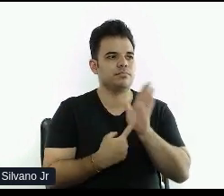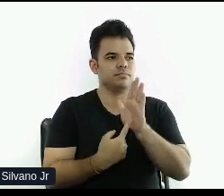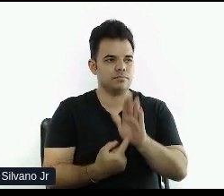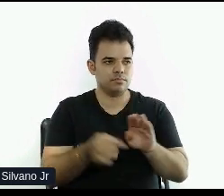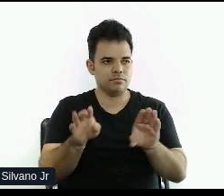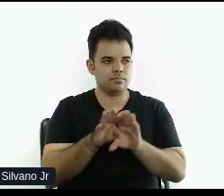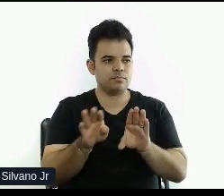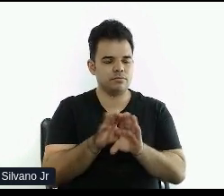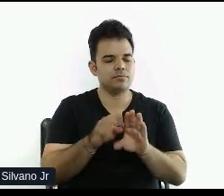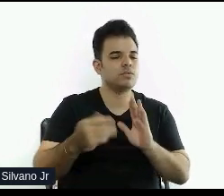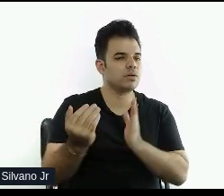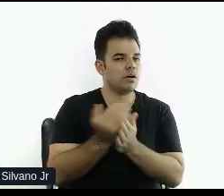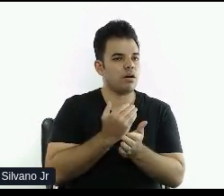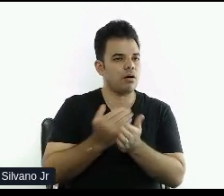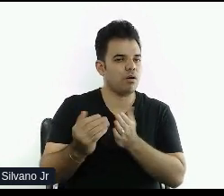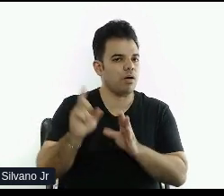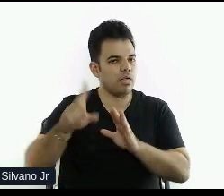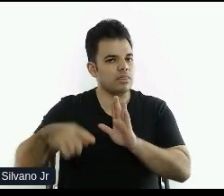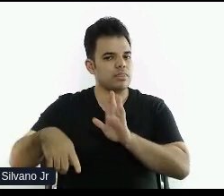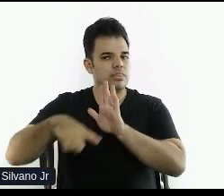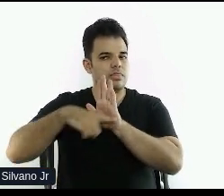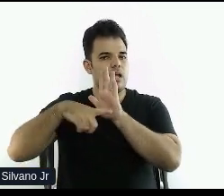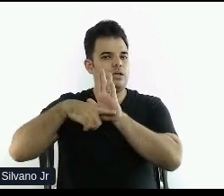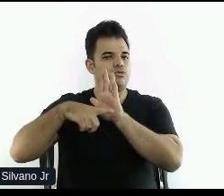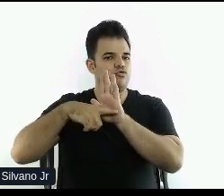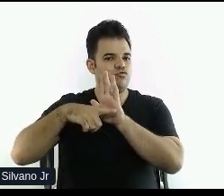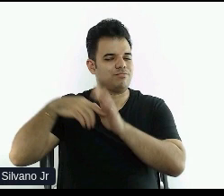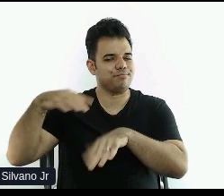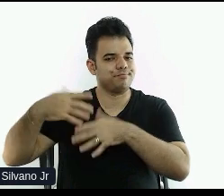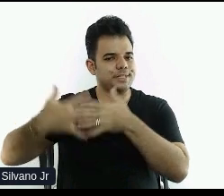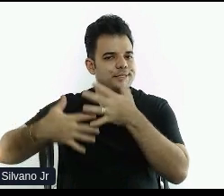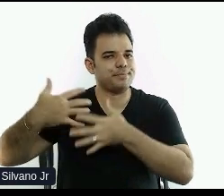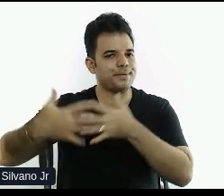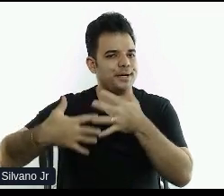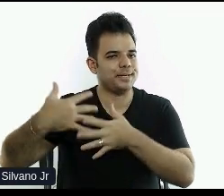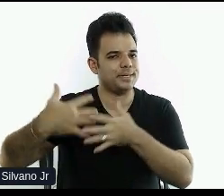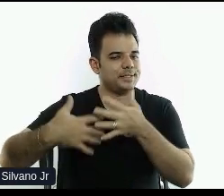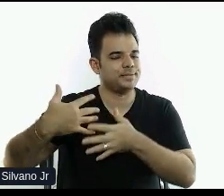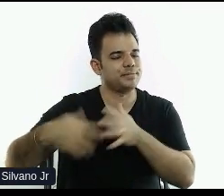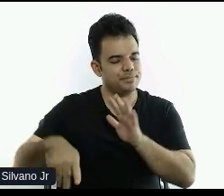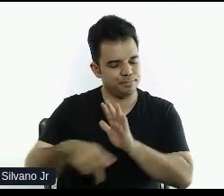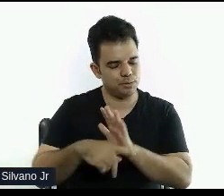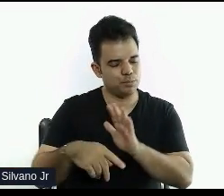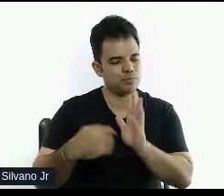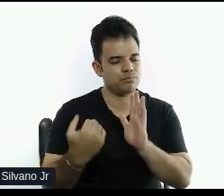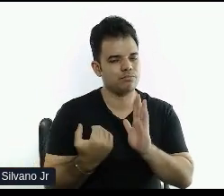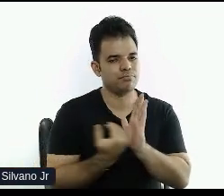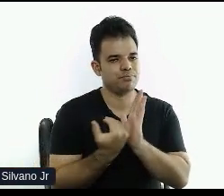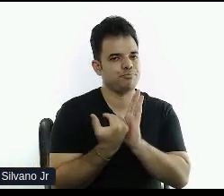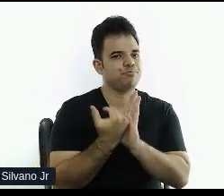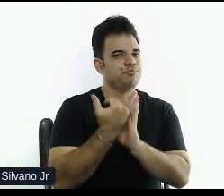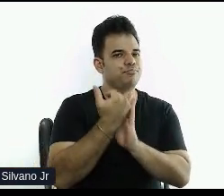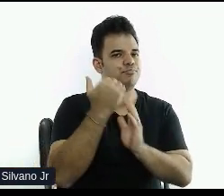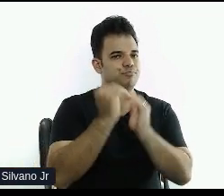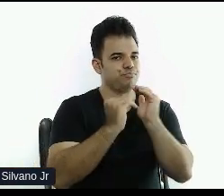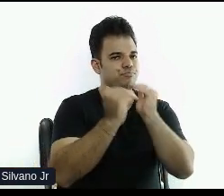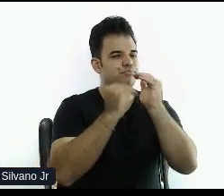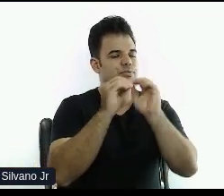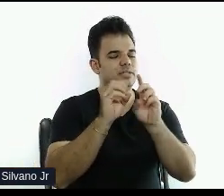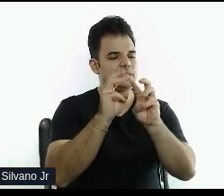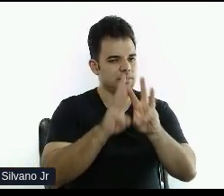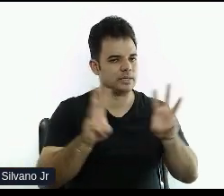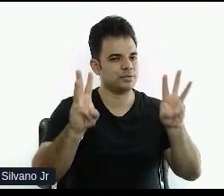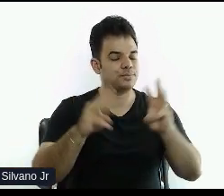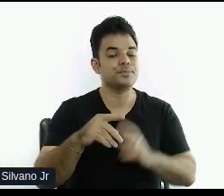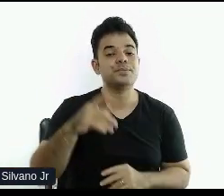negativos e isso é um fator que pode atrapalhar na classificação do ranqueamento de um site. E um dado aqui